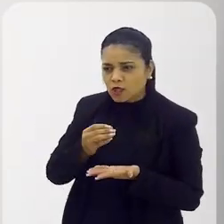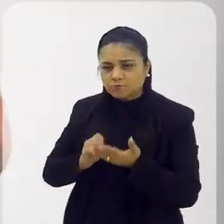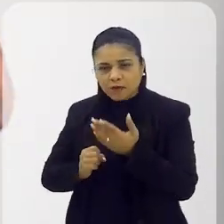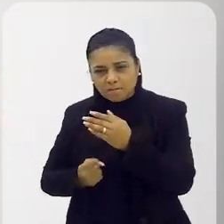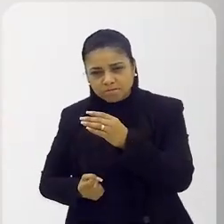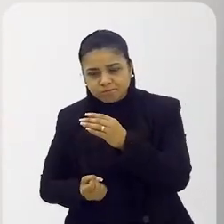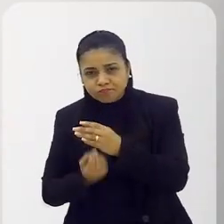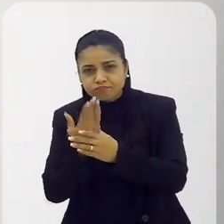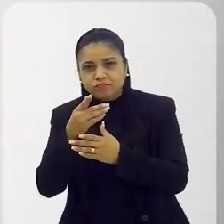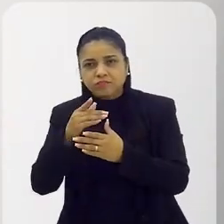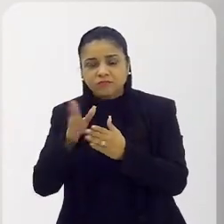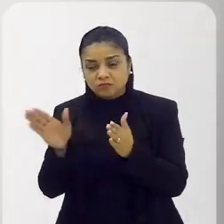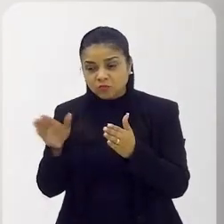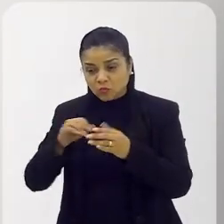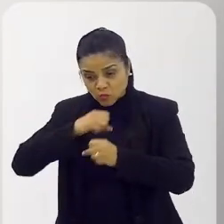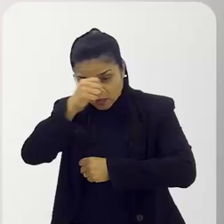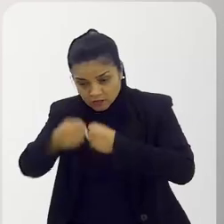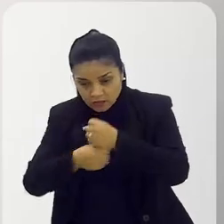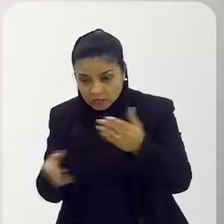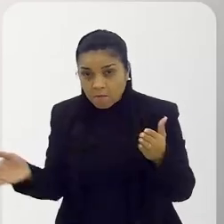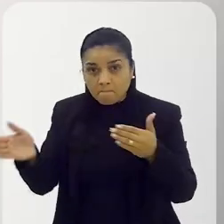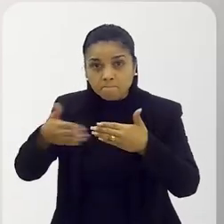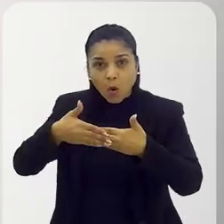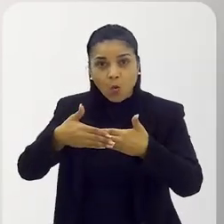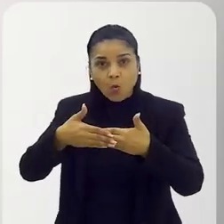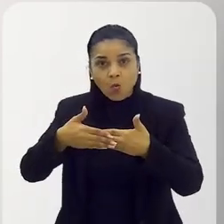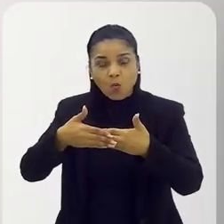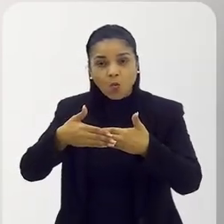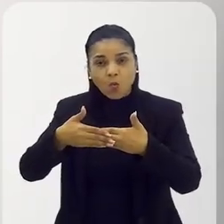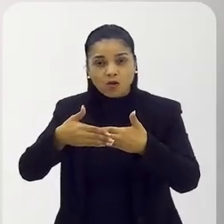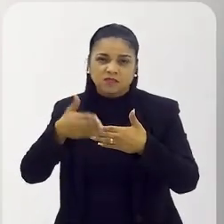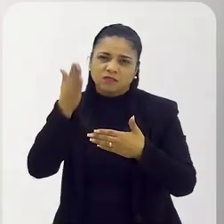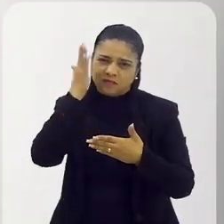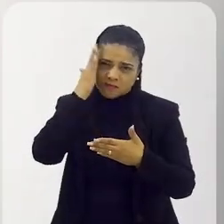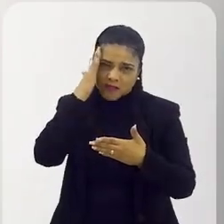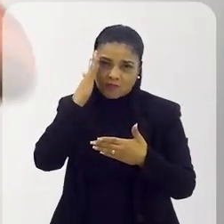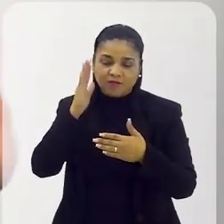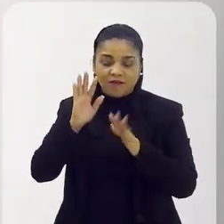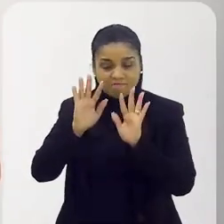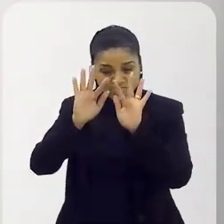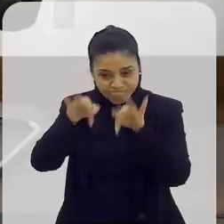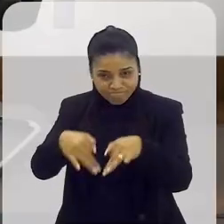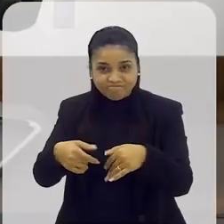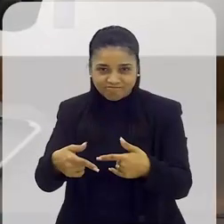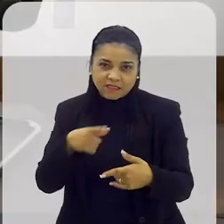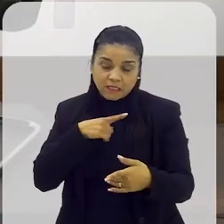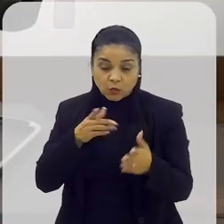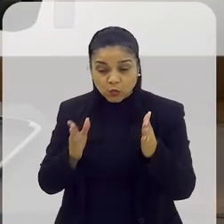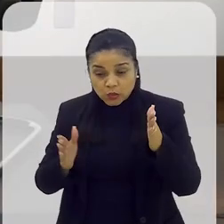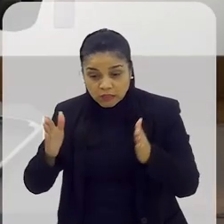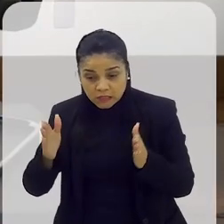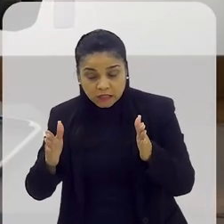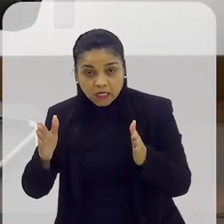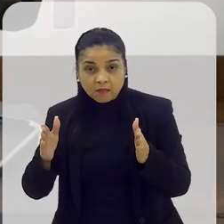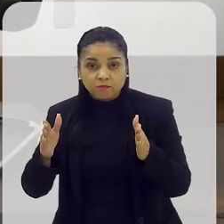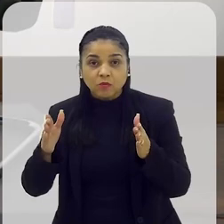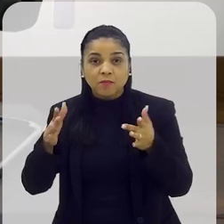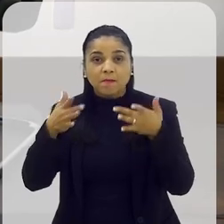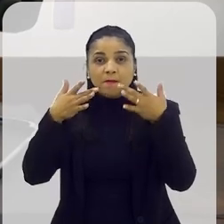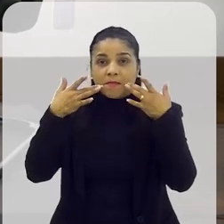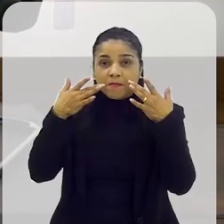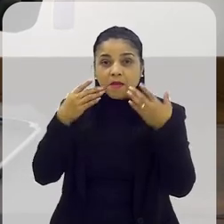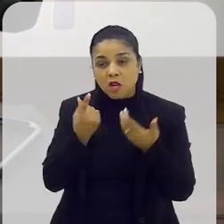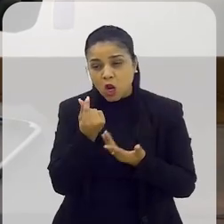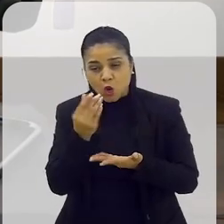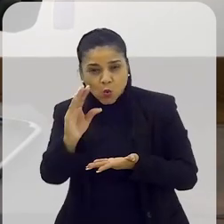abrir um negócio que vai fechar no ano seguinte, né? Porque você sabe que vai acabar. Então, você só tem aquele tempo para conseguir produzir